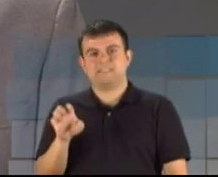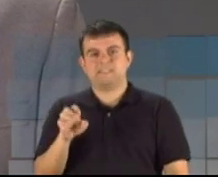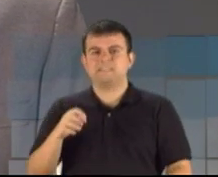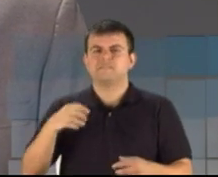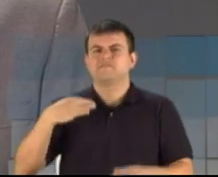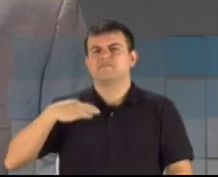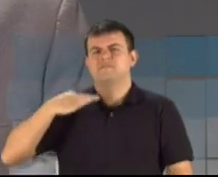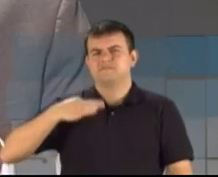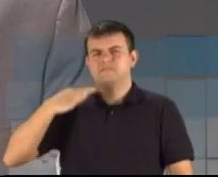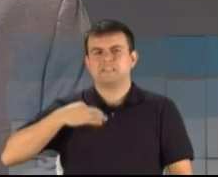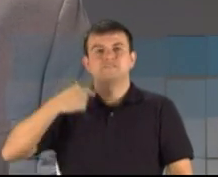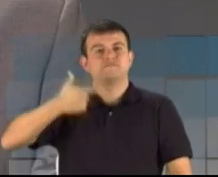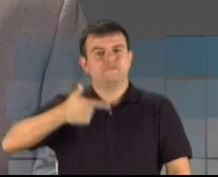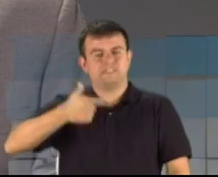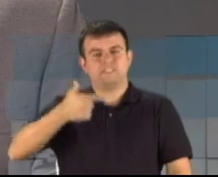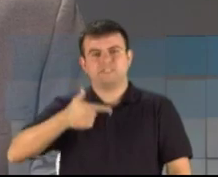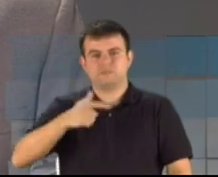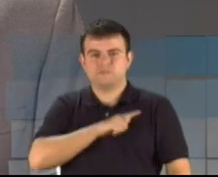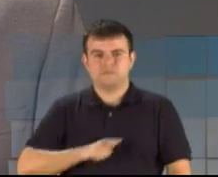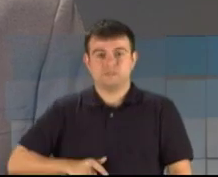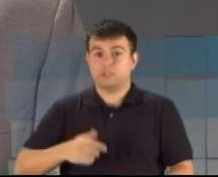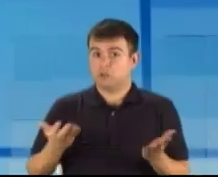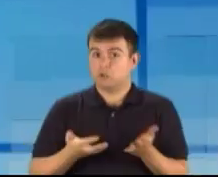Vamos às regras deste bloco.